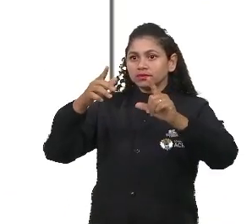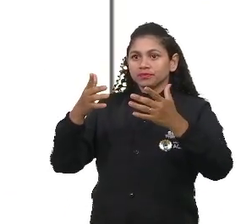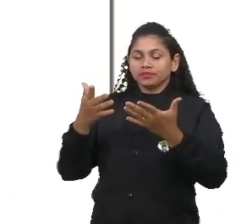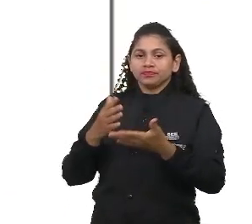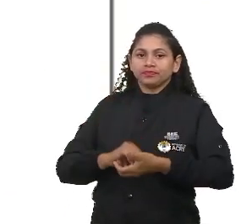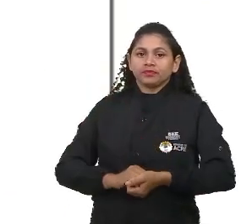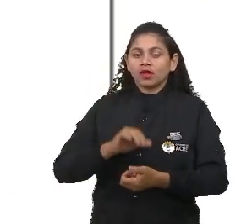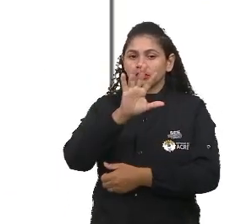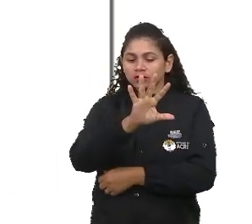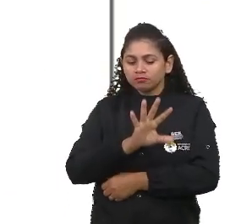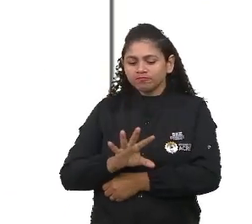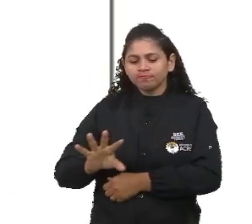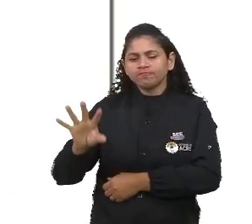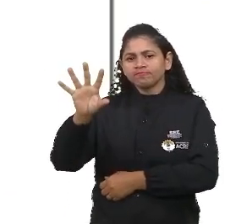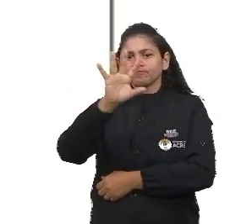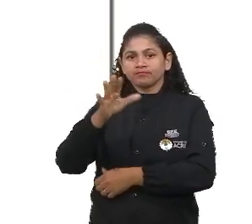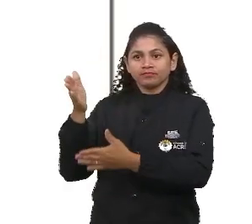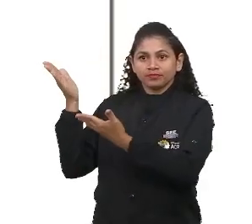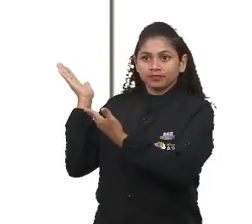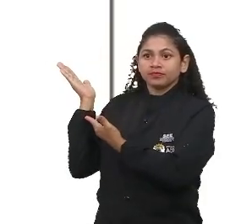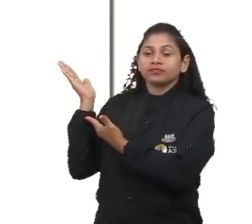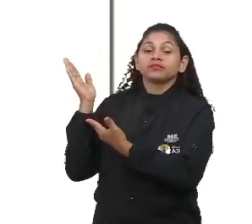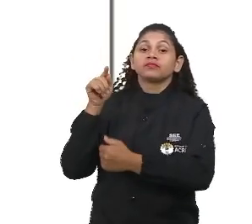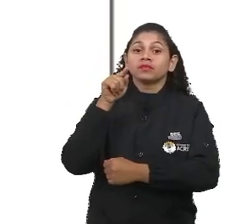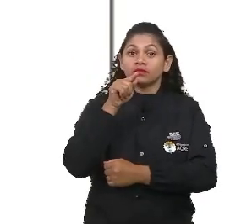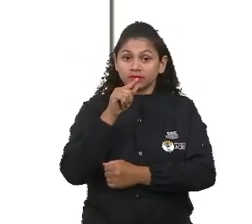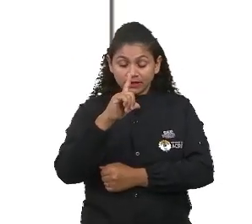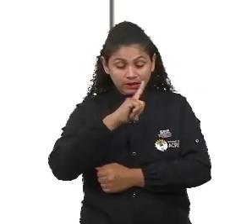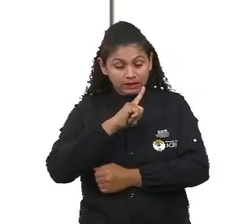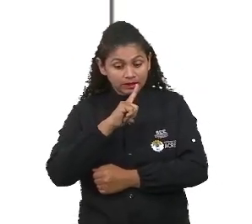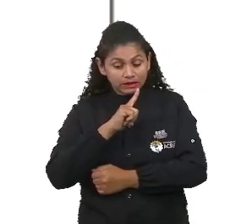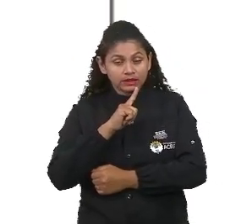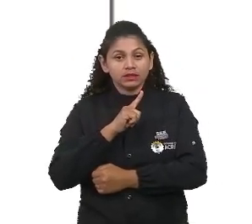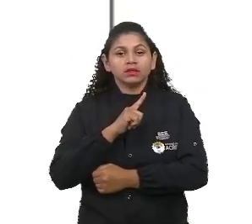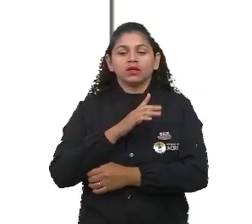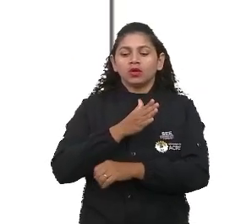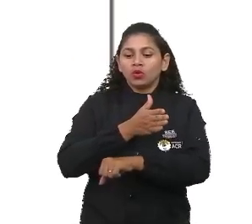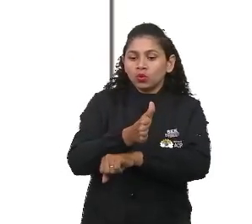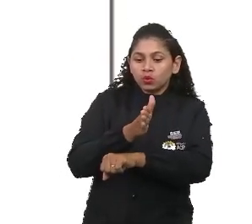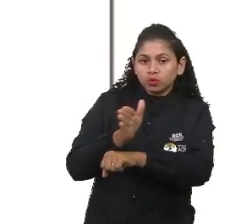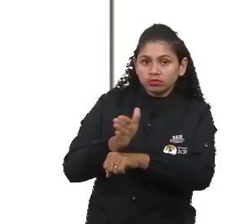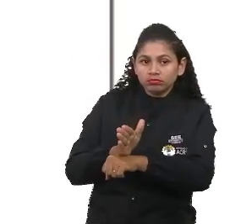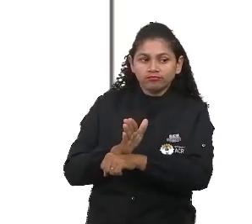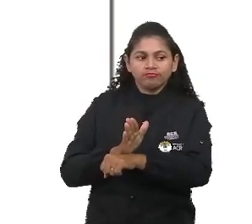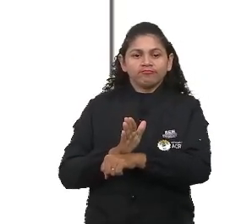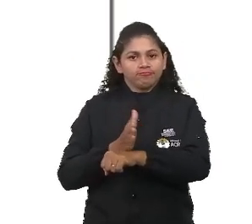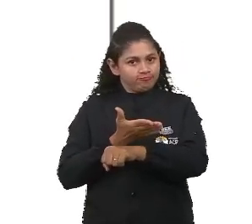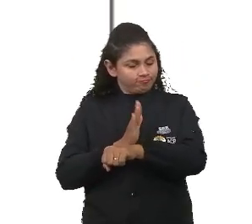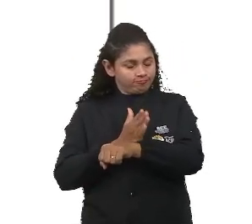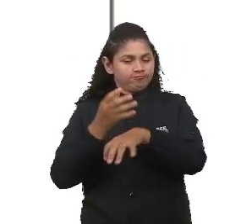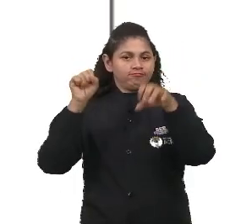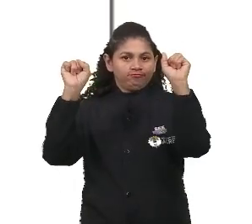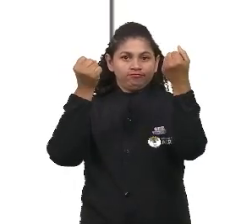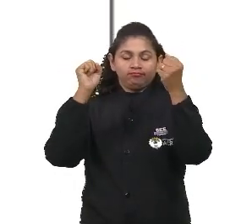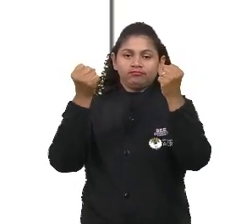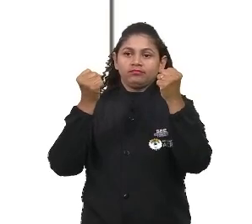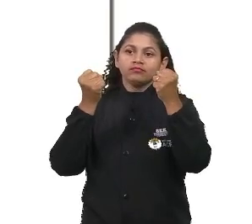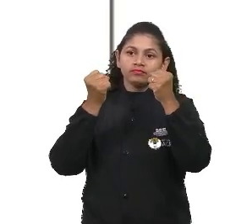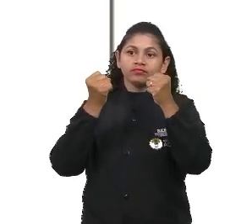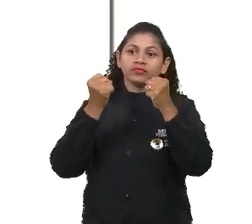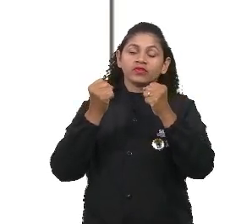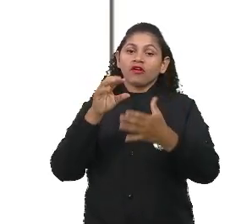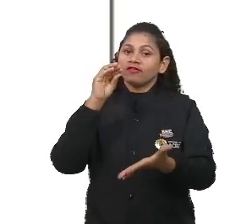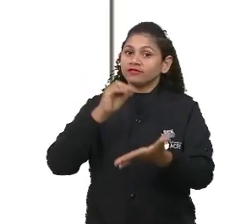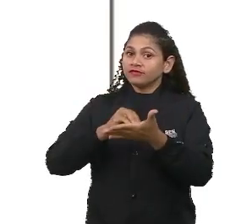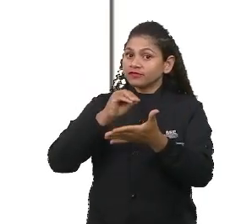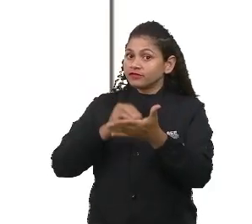aqui, é só para você ter um direcionamento da correlação da atividade física com a saúde. Então, aqui, ó, a inatividade